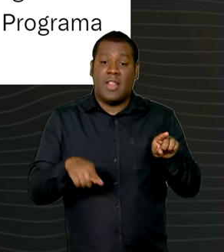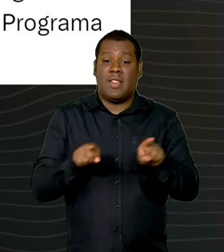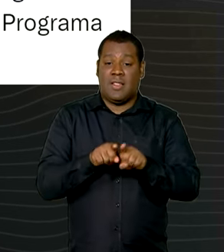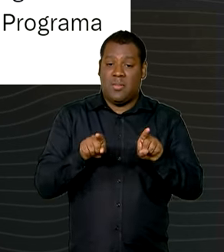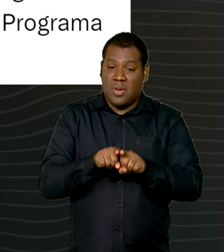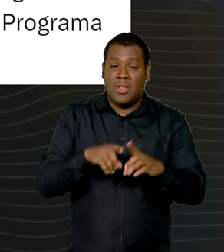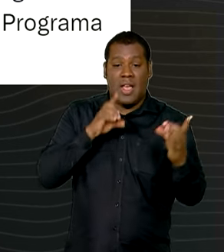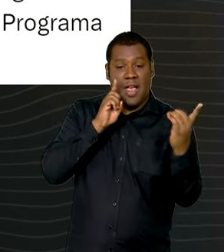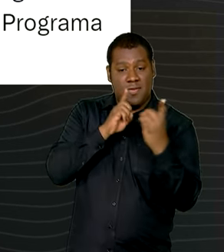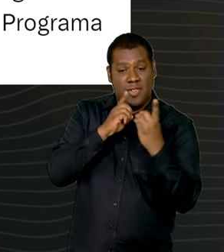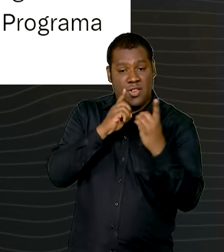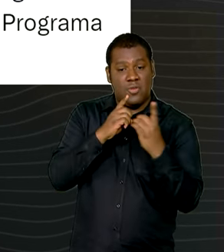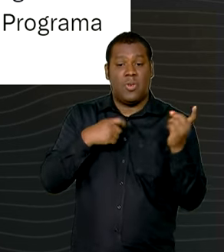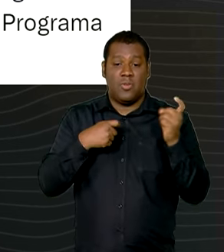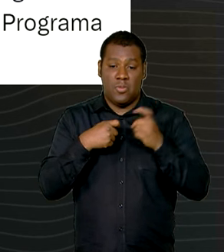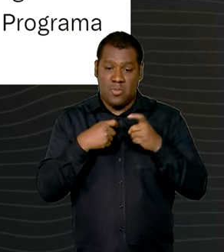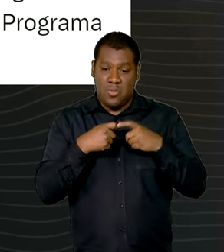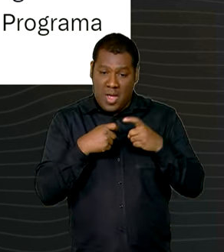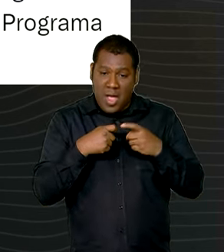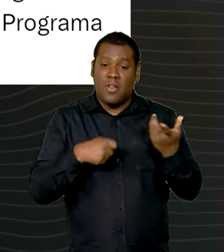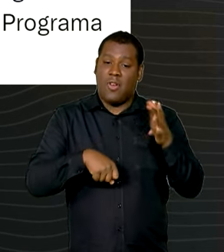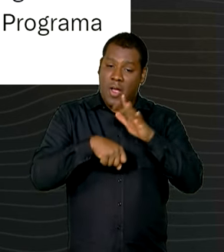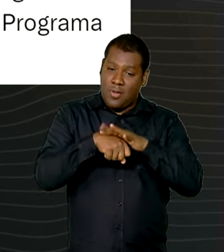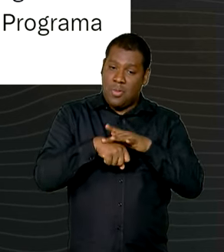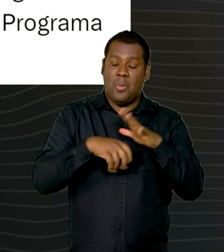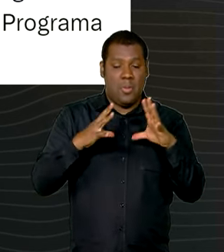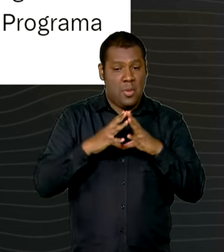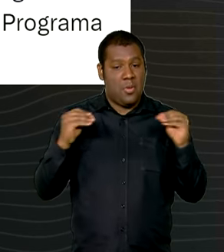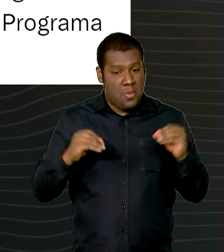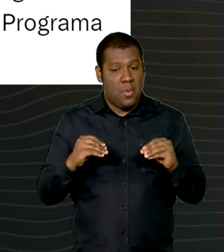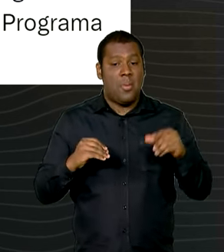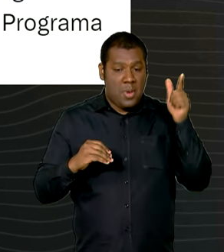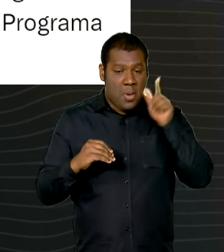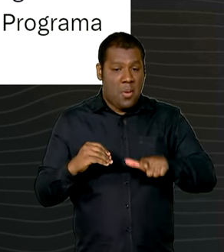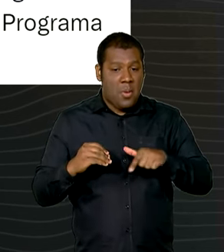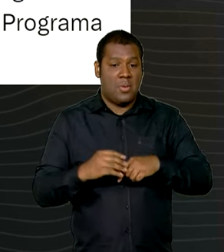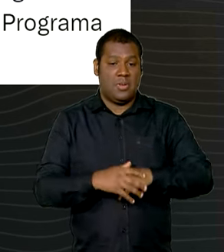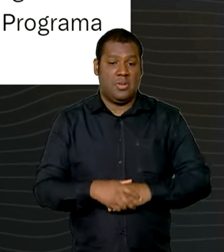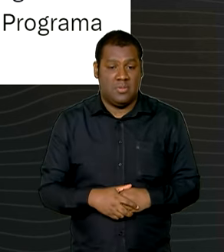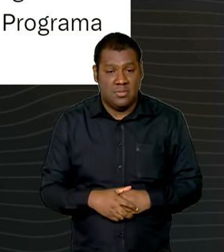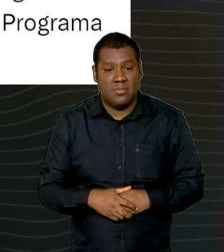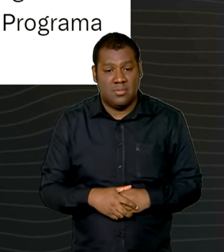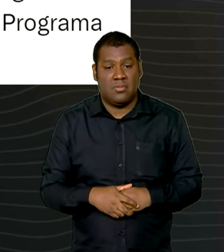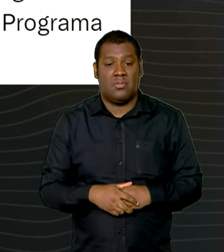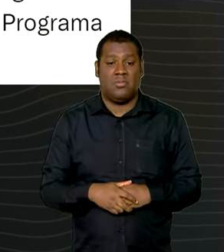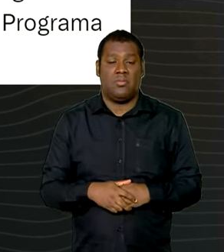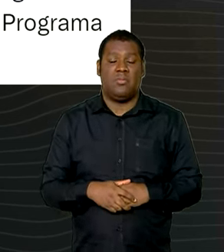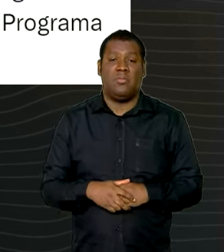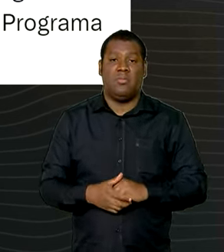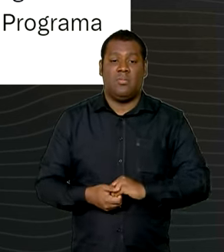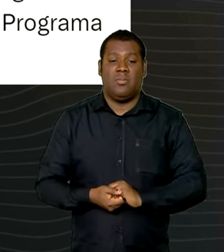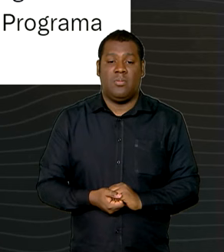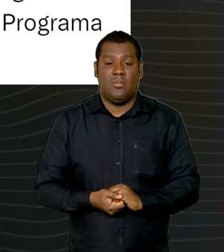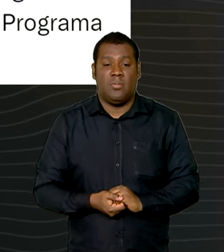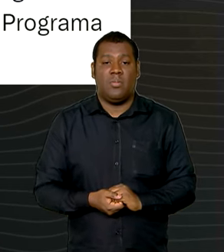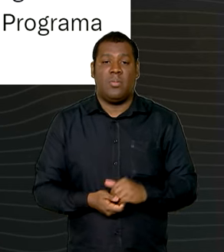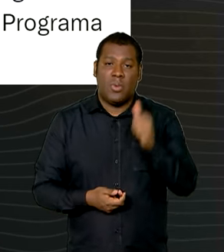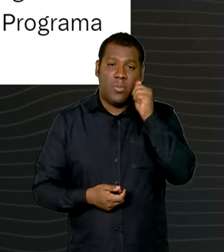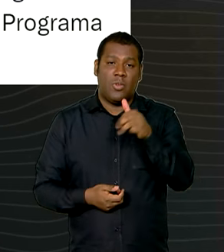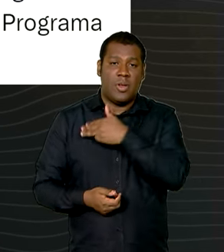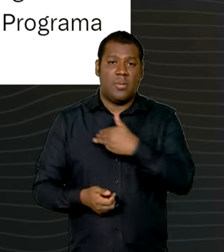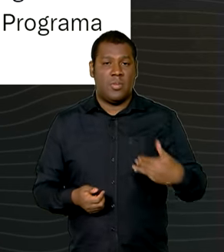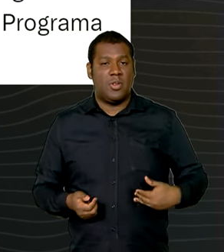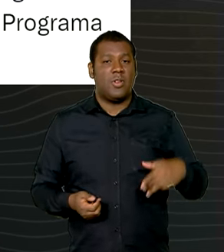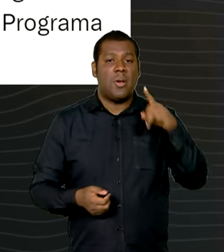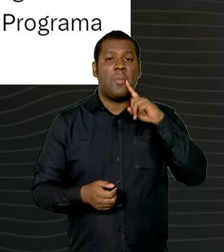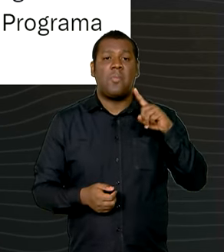acompanhamento dessa doença muitas vezes assintomática mas que pode se agravar com o tempo a ministra lembrou